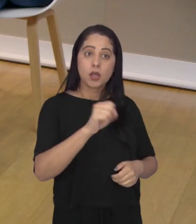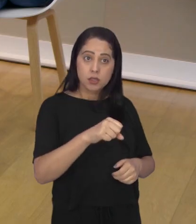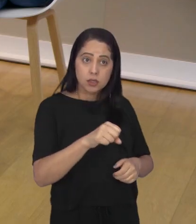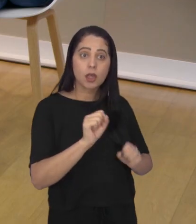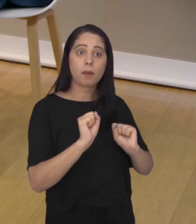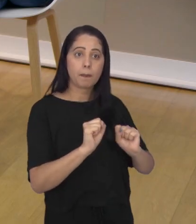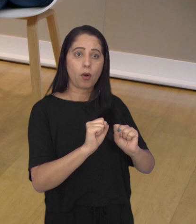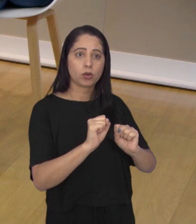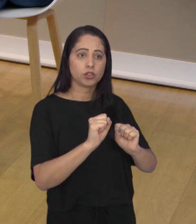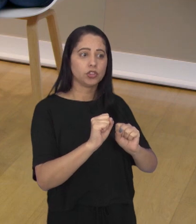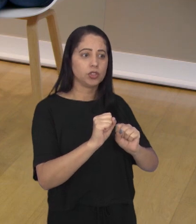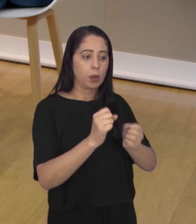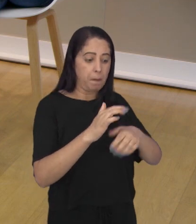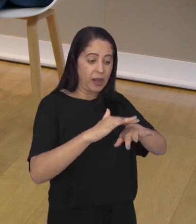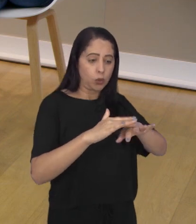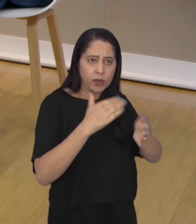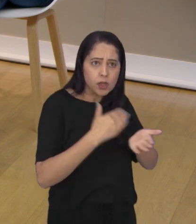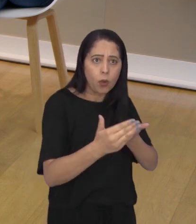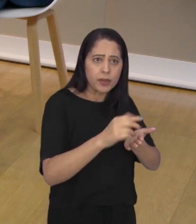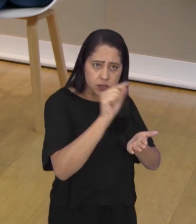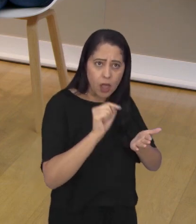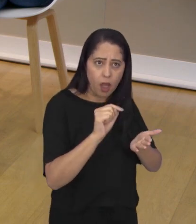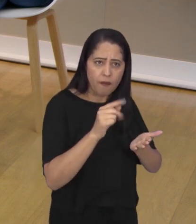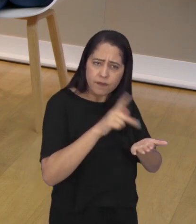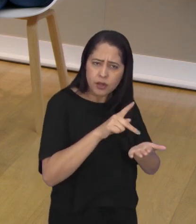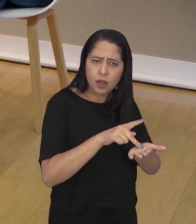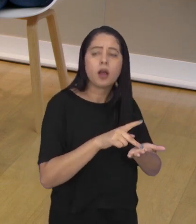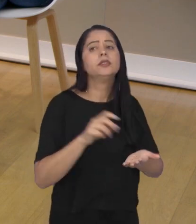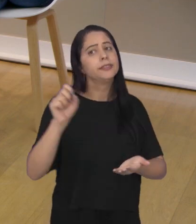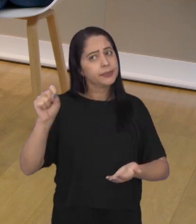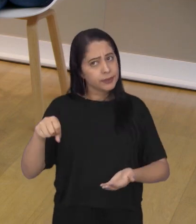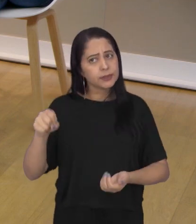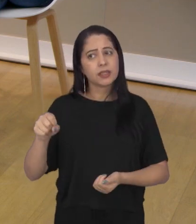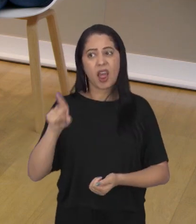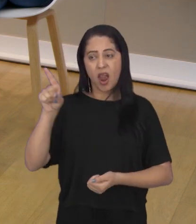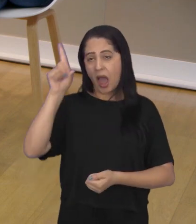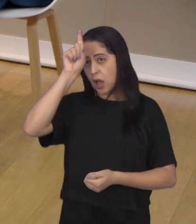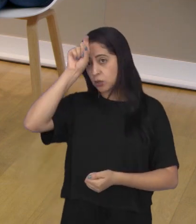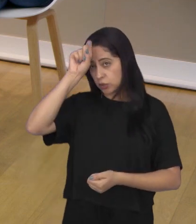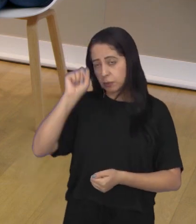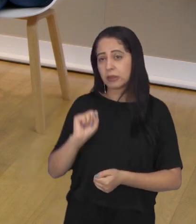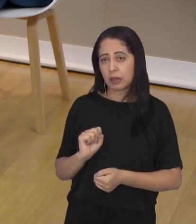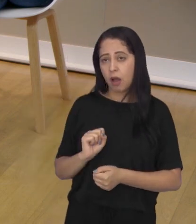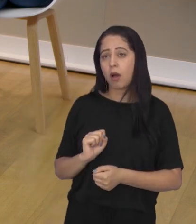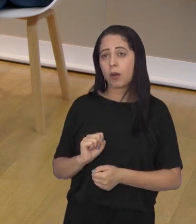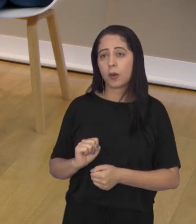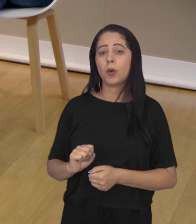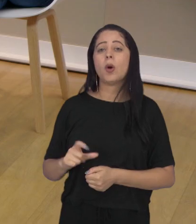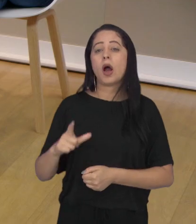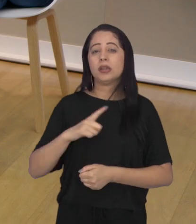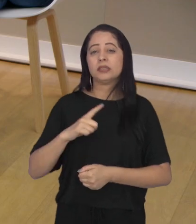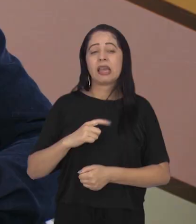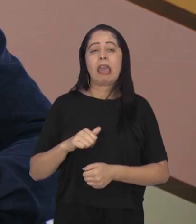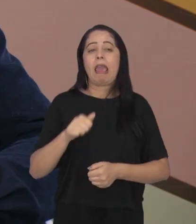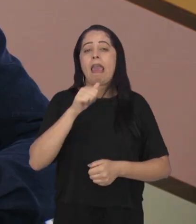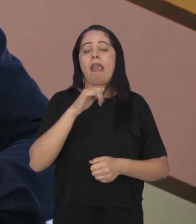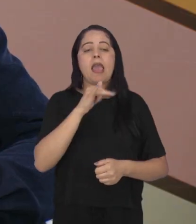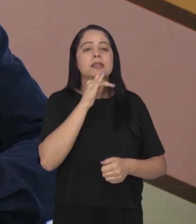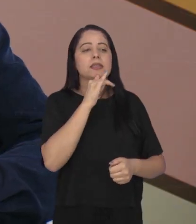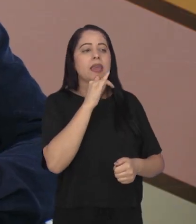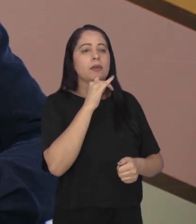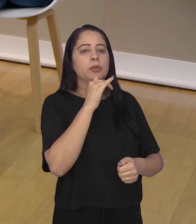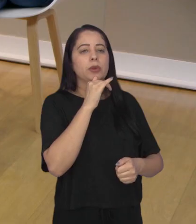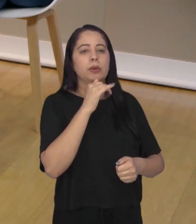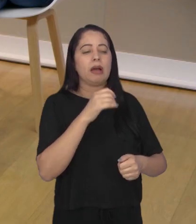enfermidade que não existe. Exato. São casos que nós atendemos também lá no Hospital Municipal, né? Crises de